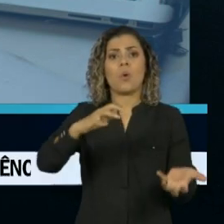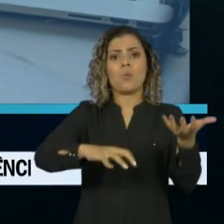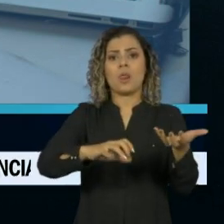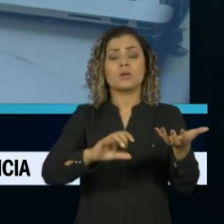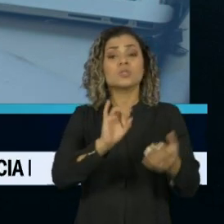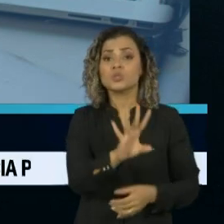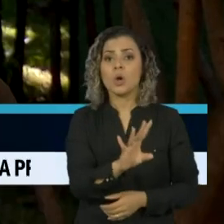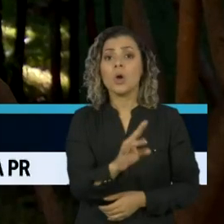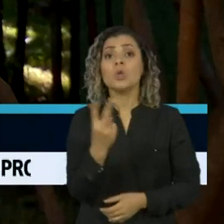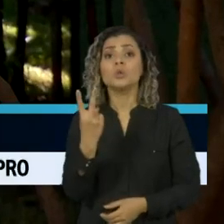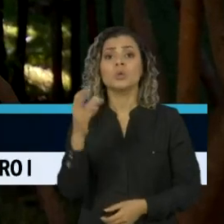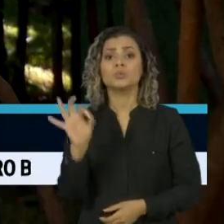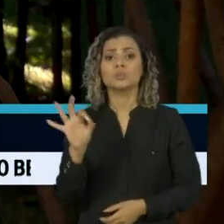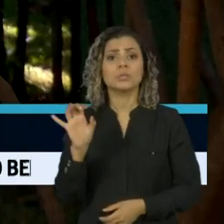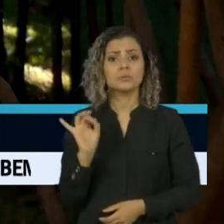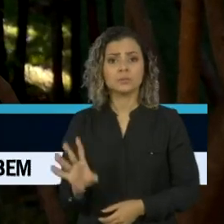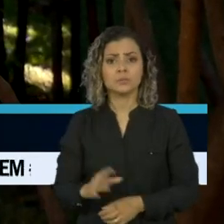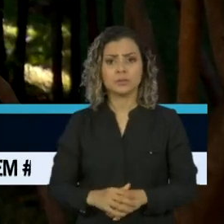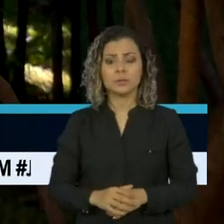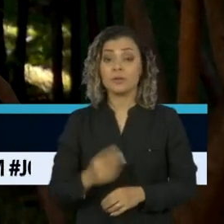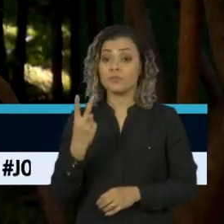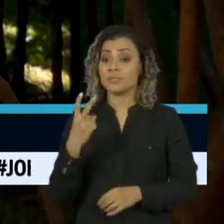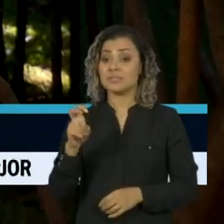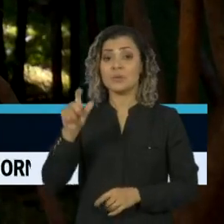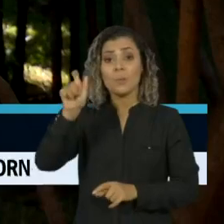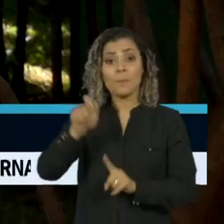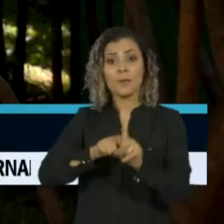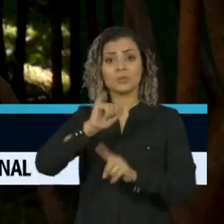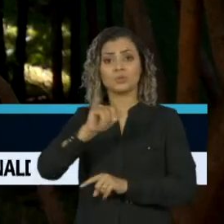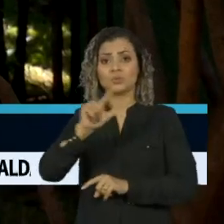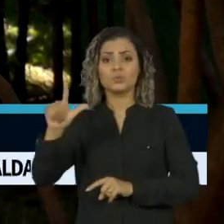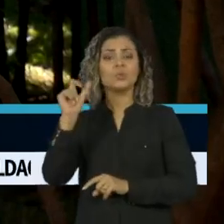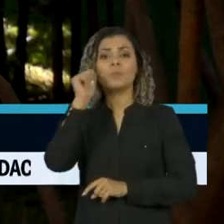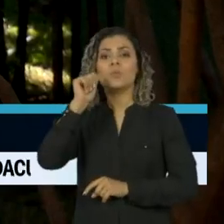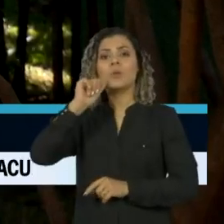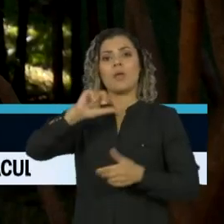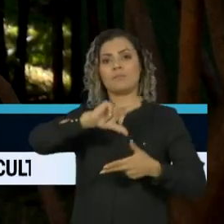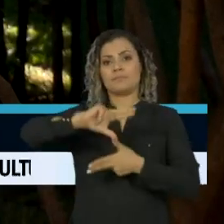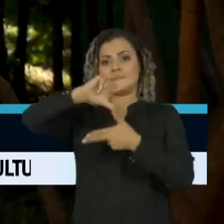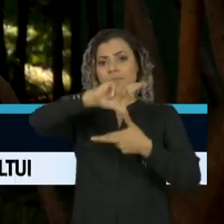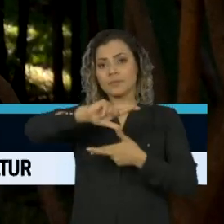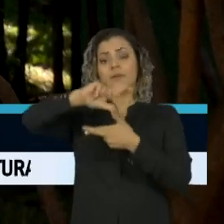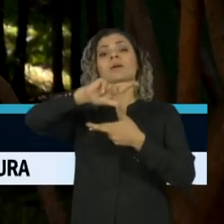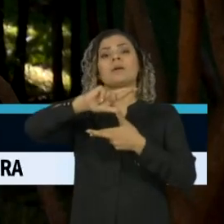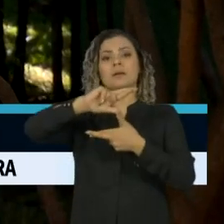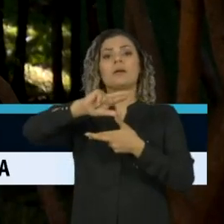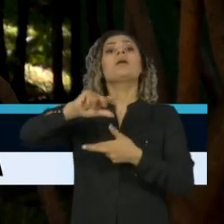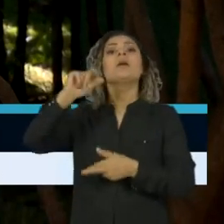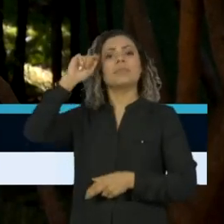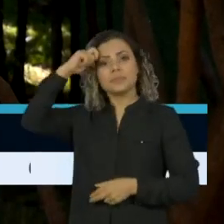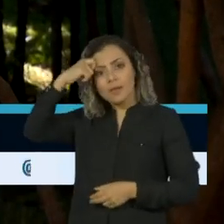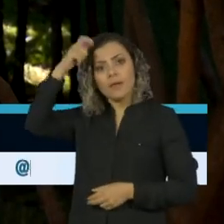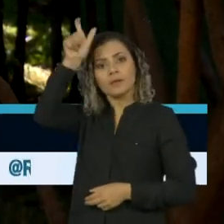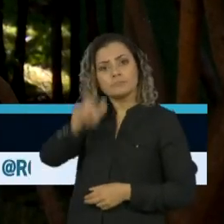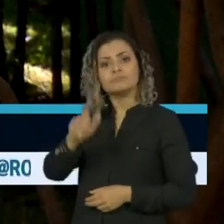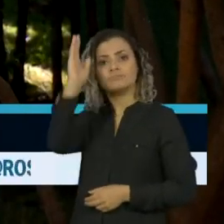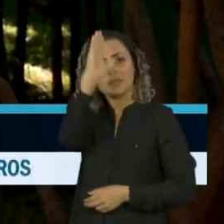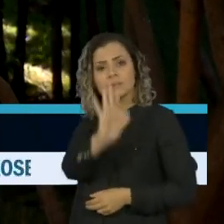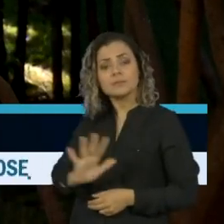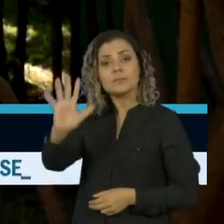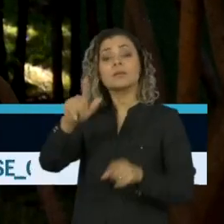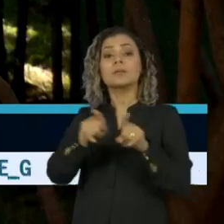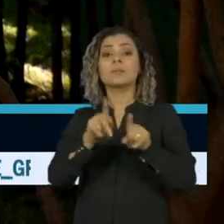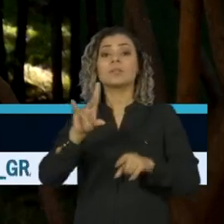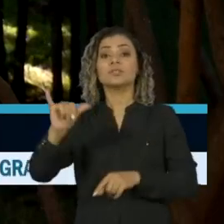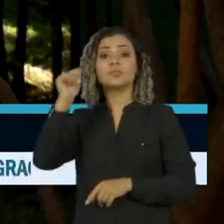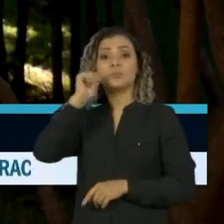% das cadeiras. 25 de julho é o Dia Internacional da Mulher Afrolatina, Americana e Caribenha e também o Dia da